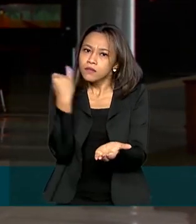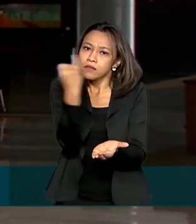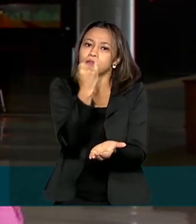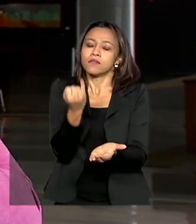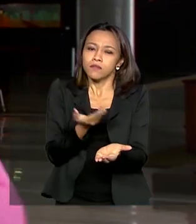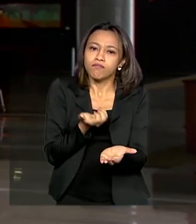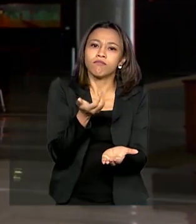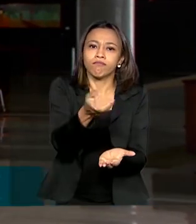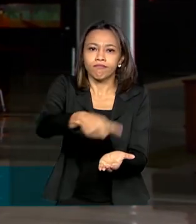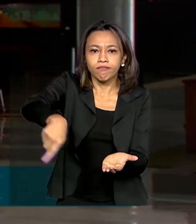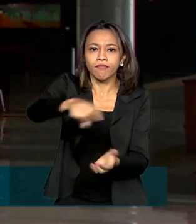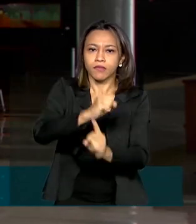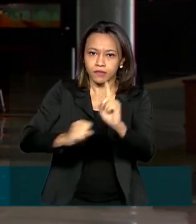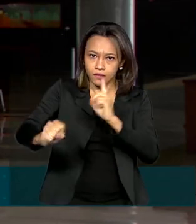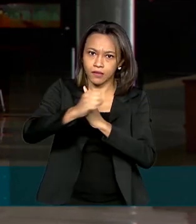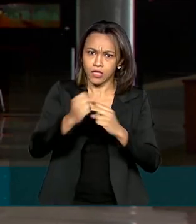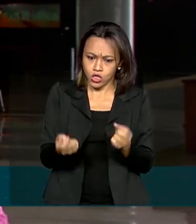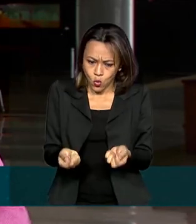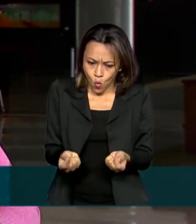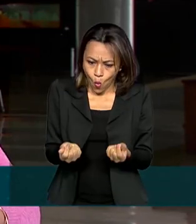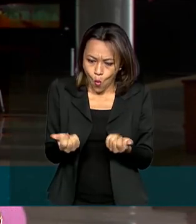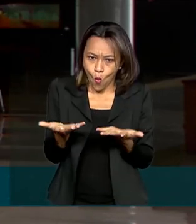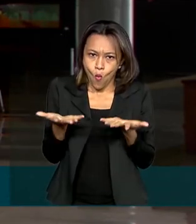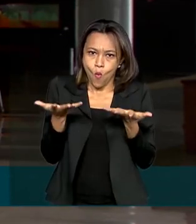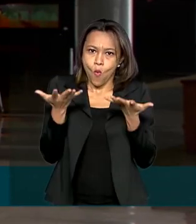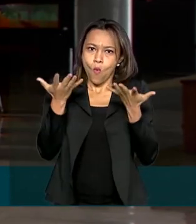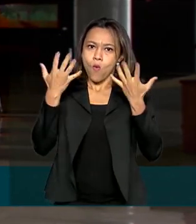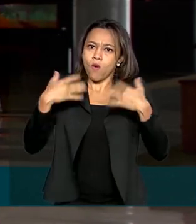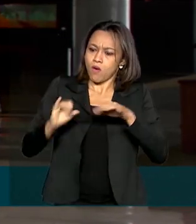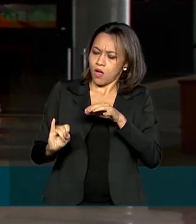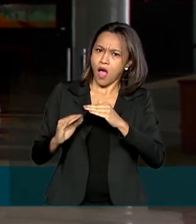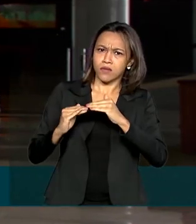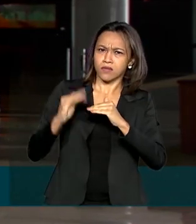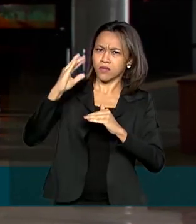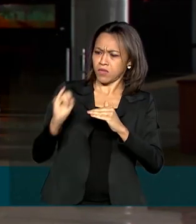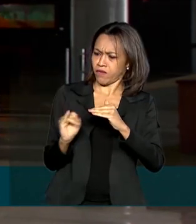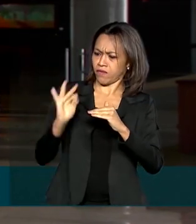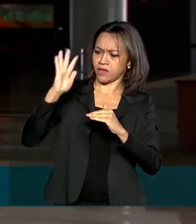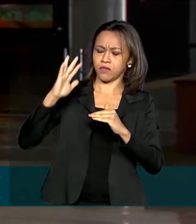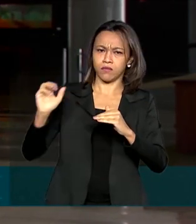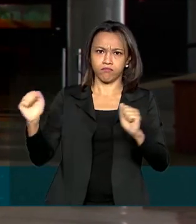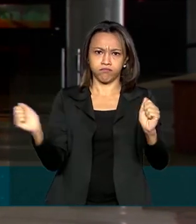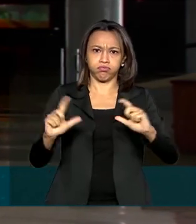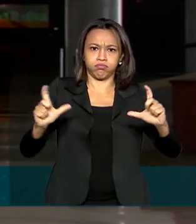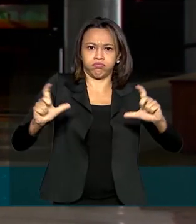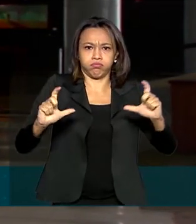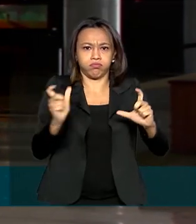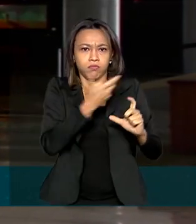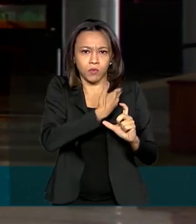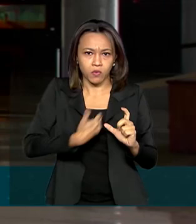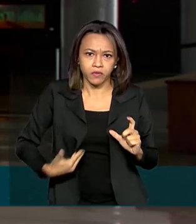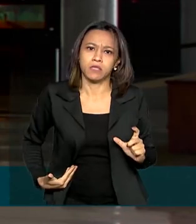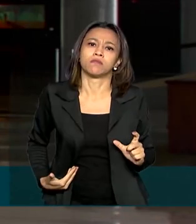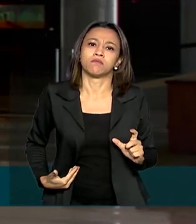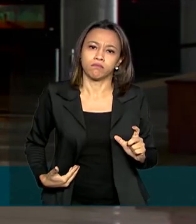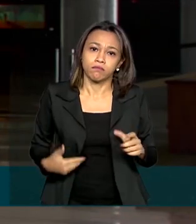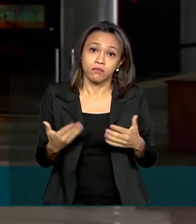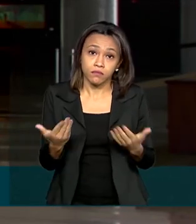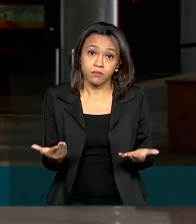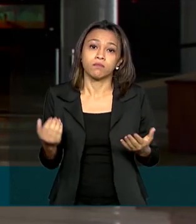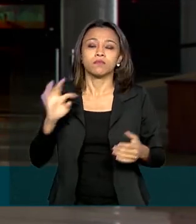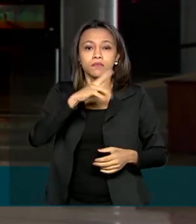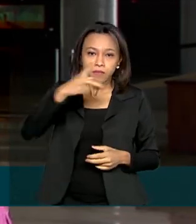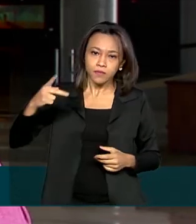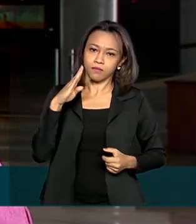população e o aumento do preço desses alimentos acima da inflação provocou reação do governo. O presidente Jair